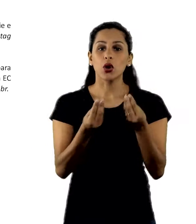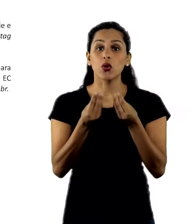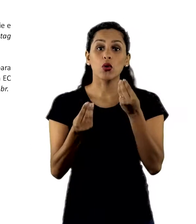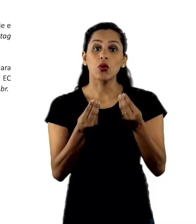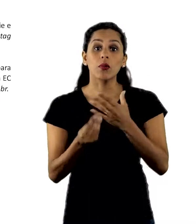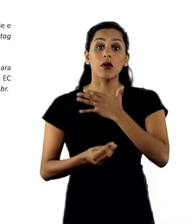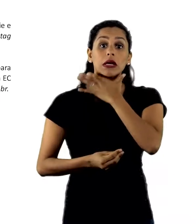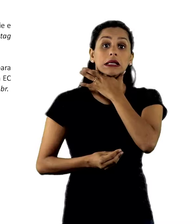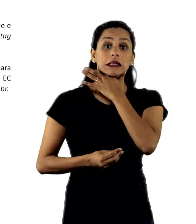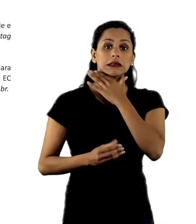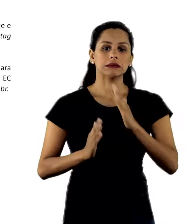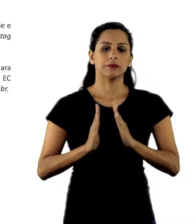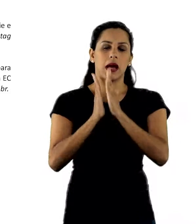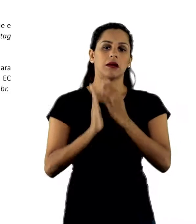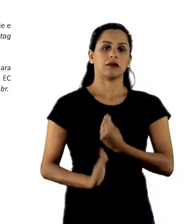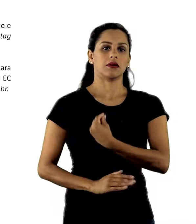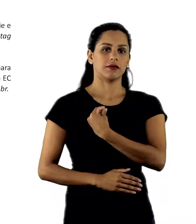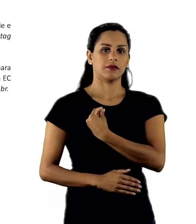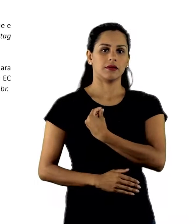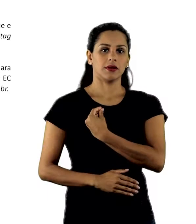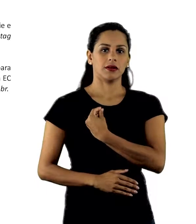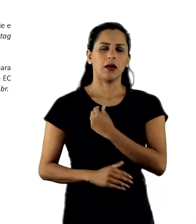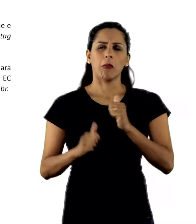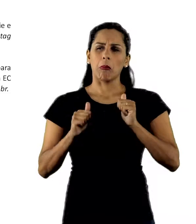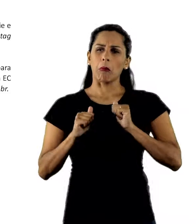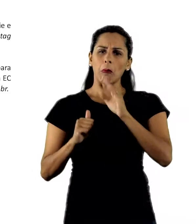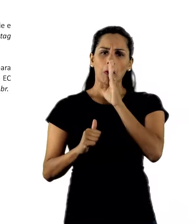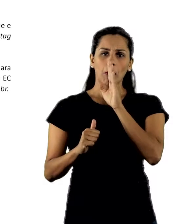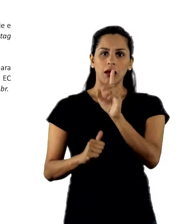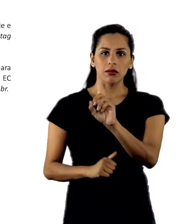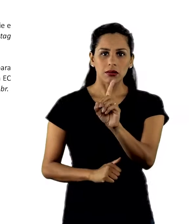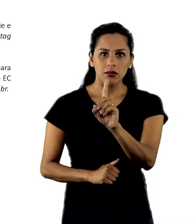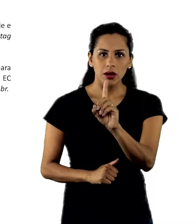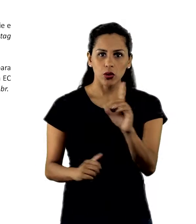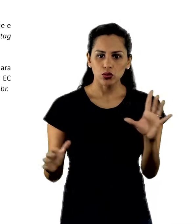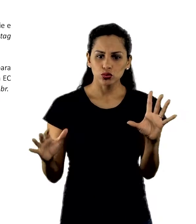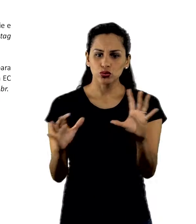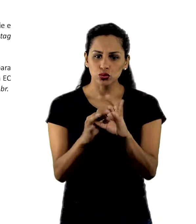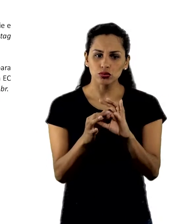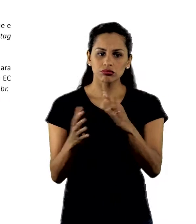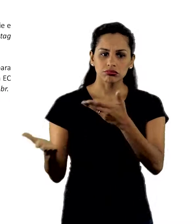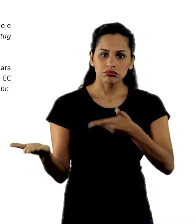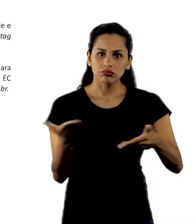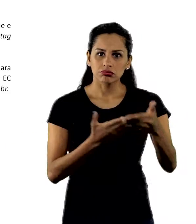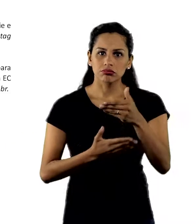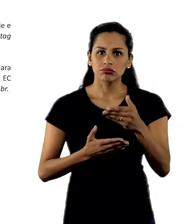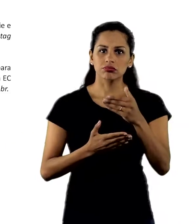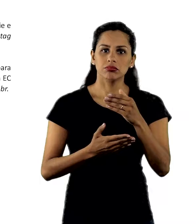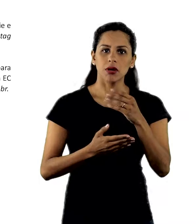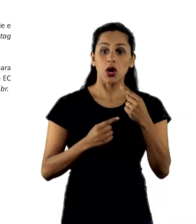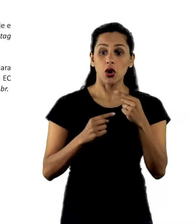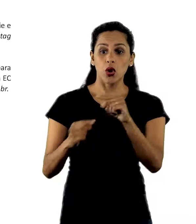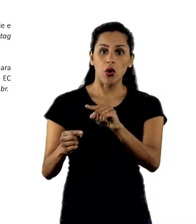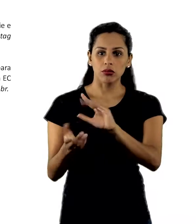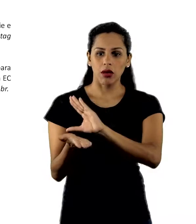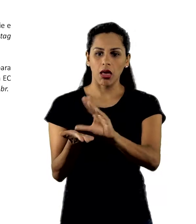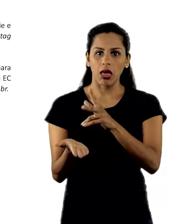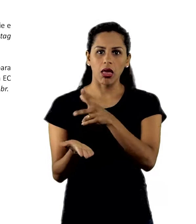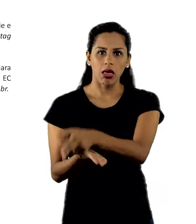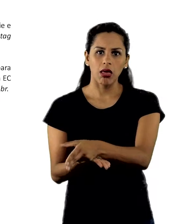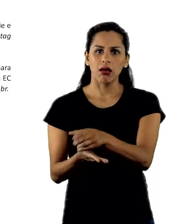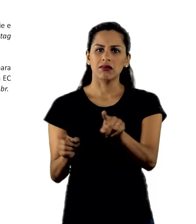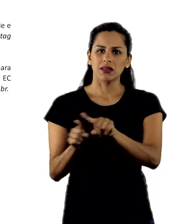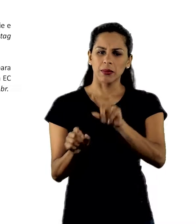afetando suas vidas. Quebre o silêncio e junte-se a nós em prol do fim dos cortes sociais e da mudança da economia.